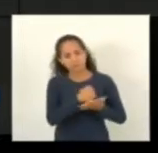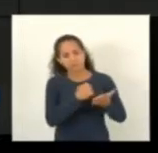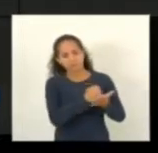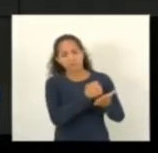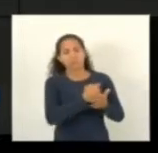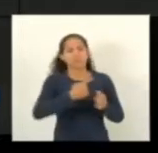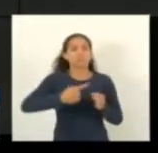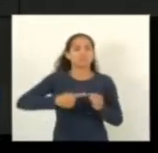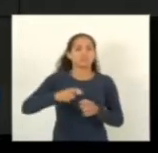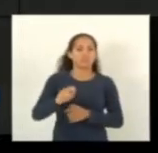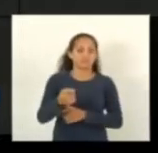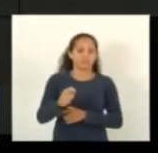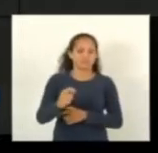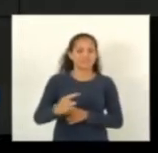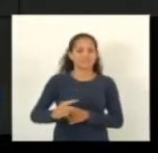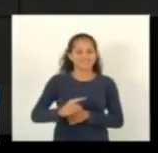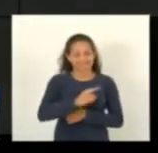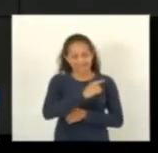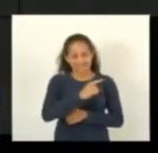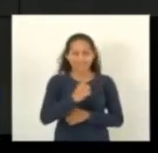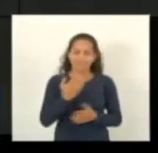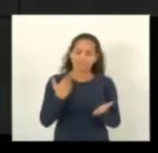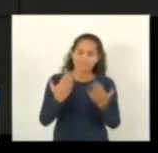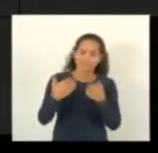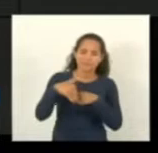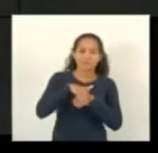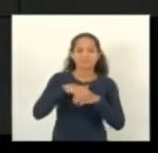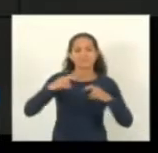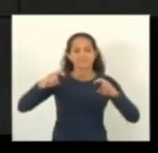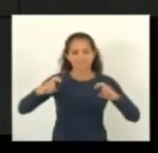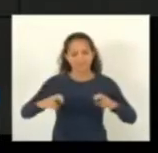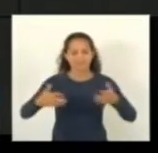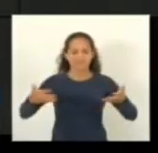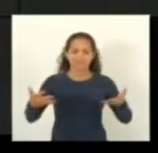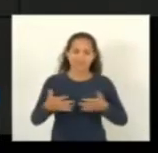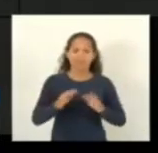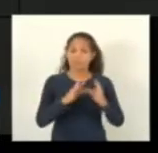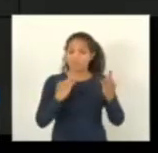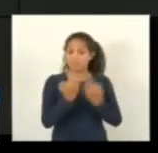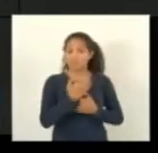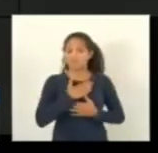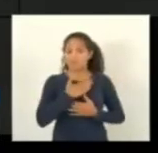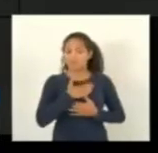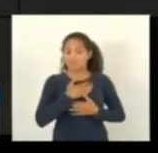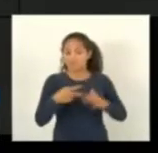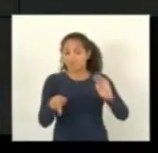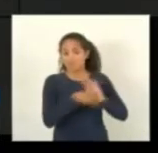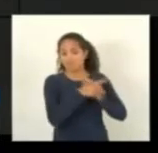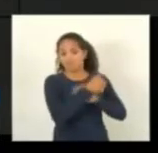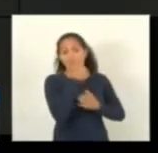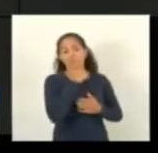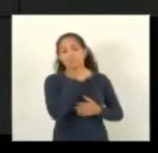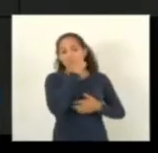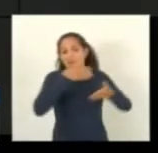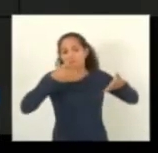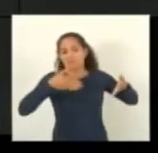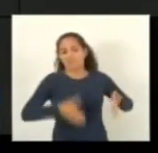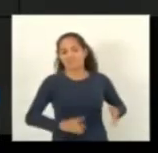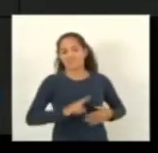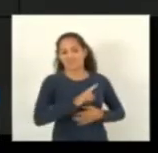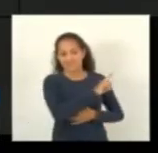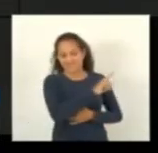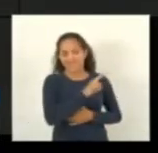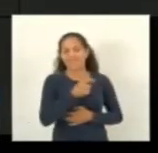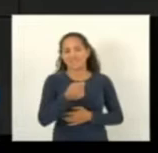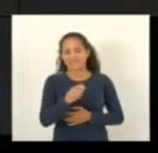município de Alfredo Chaves nossa terra da minha família na realidade da minha mãe minha mãe nascida em Alfredo